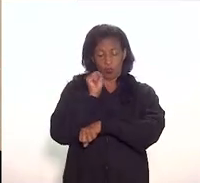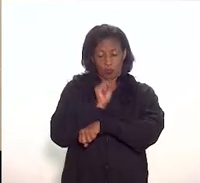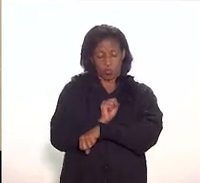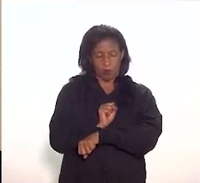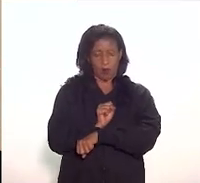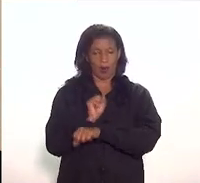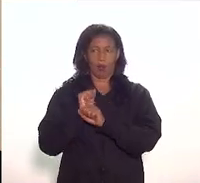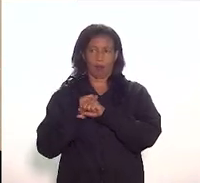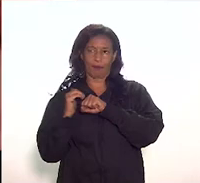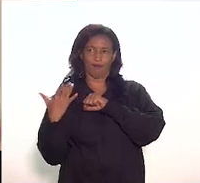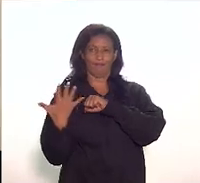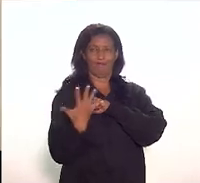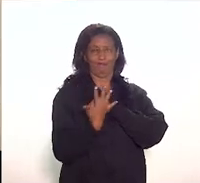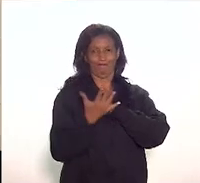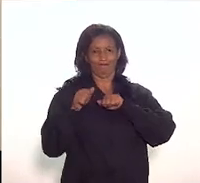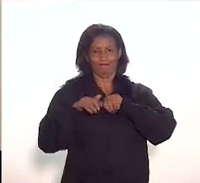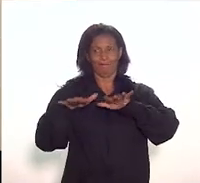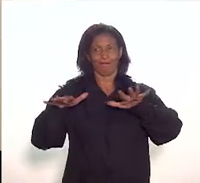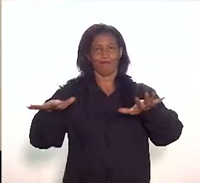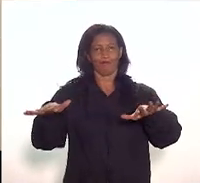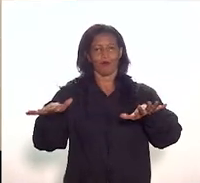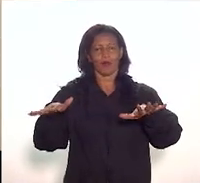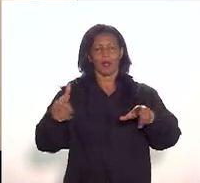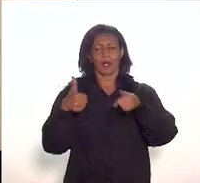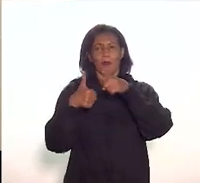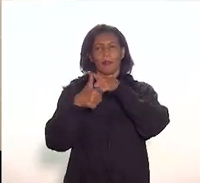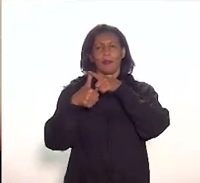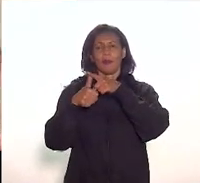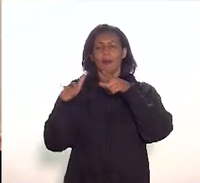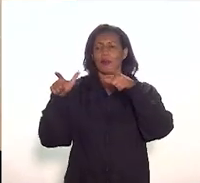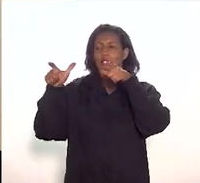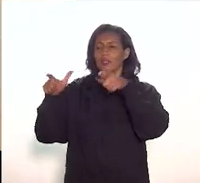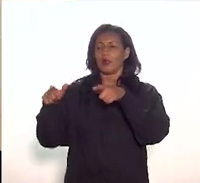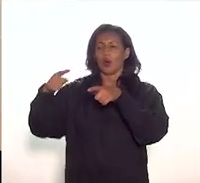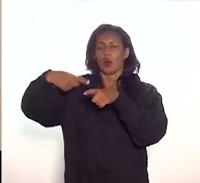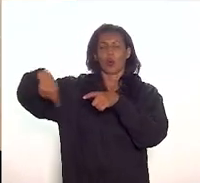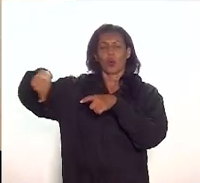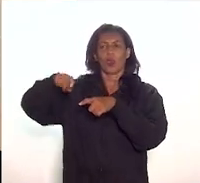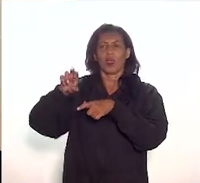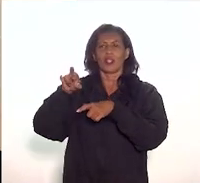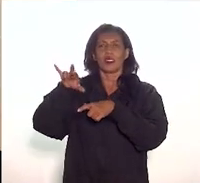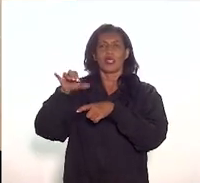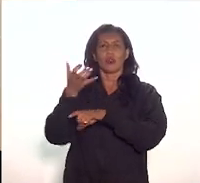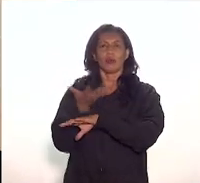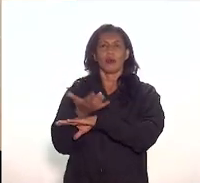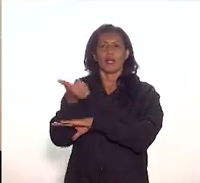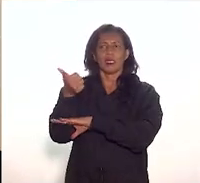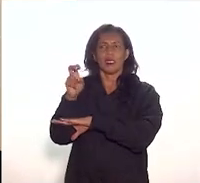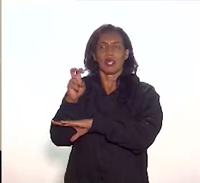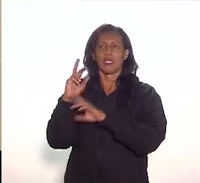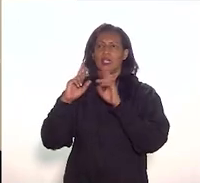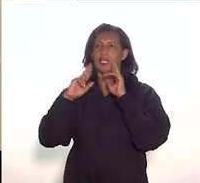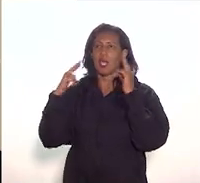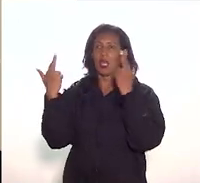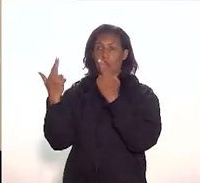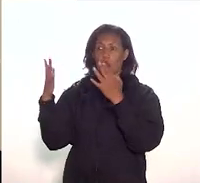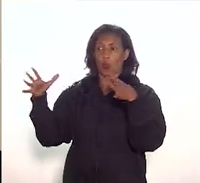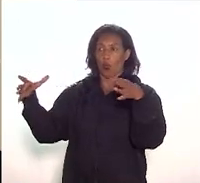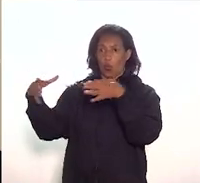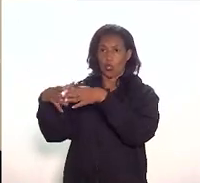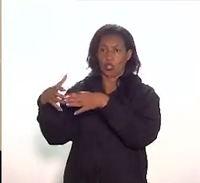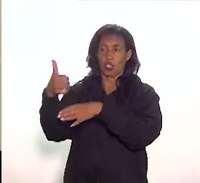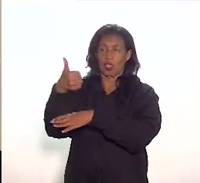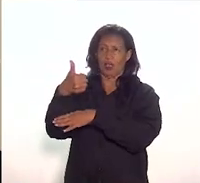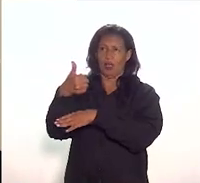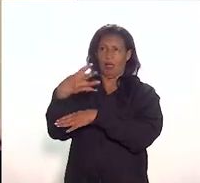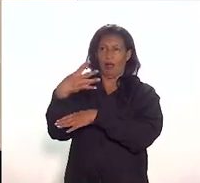conta da pandemia com o lançamento do primeiro centro histórico que é o centro histórico da Saquins que reúne hoje 14 museus